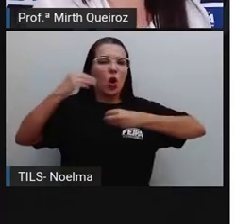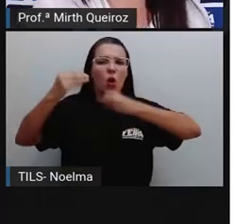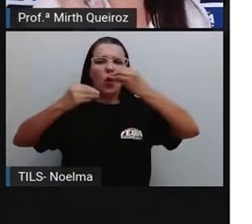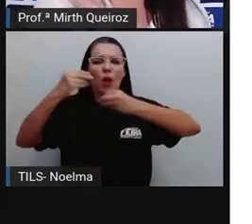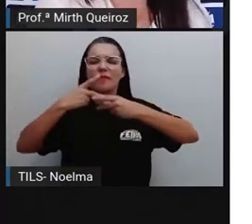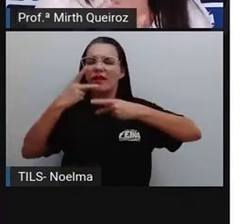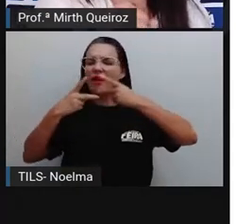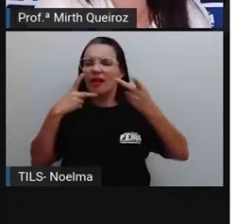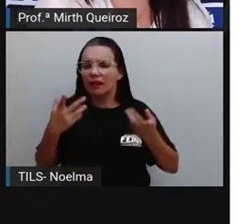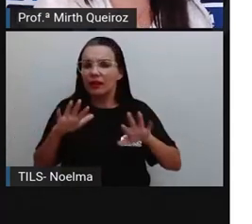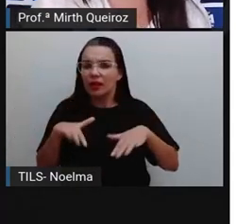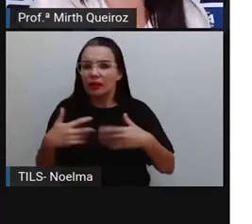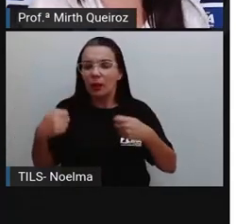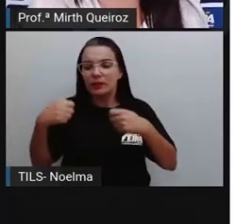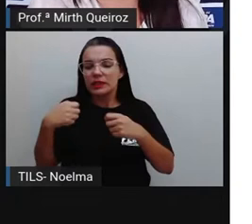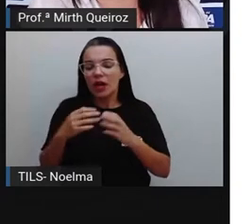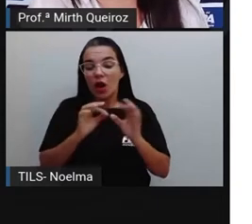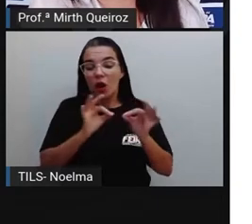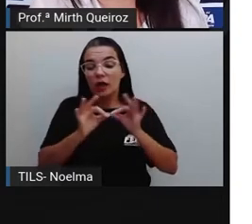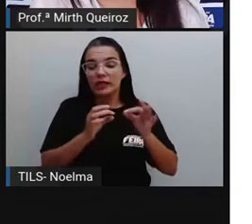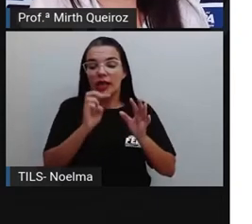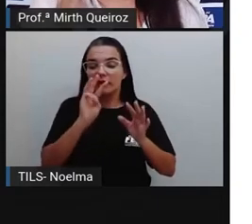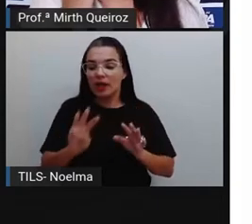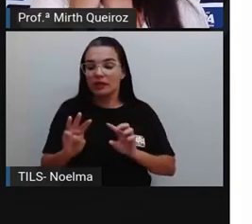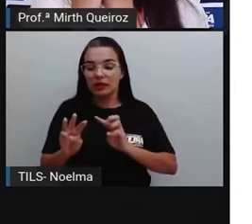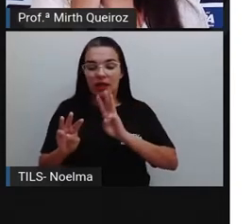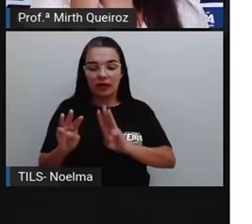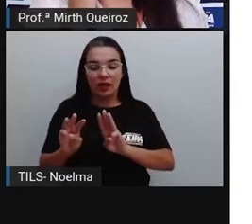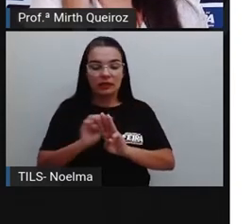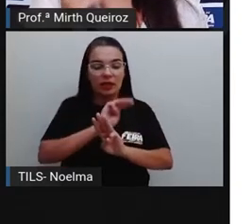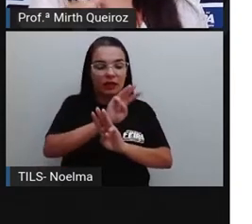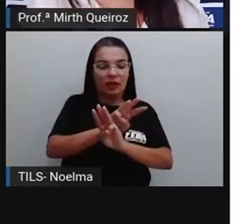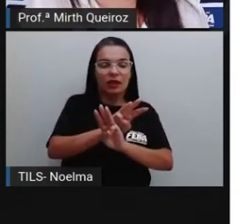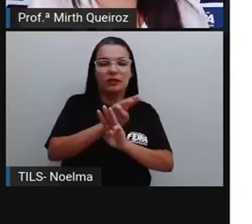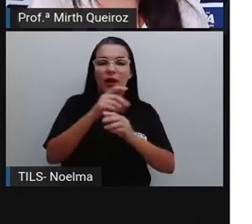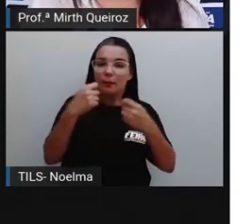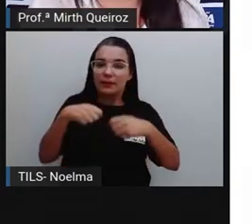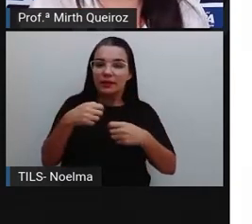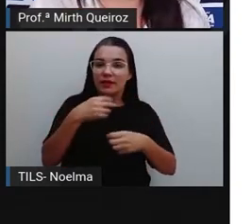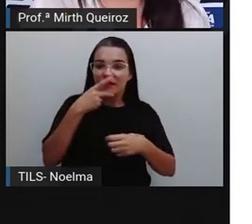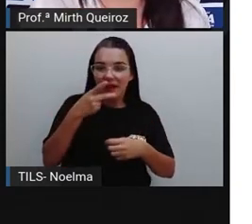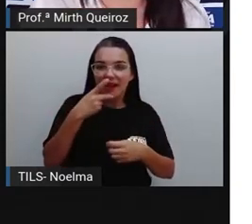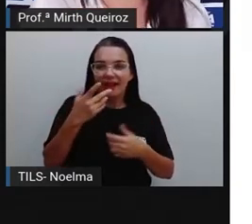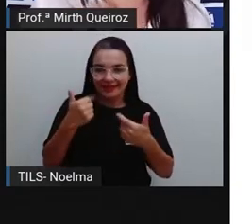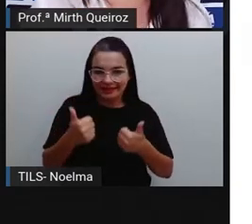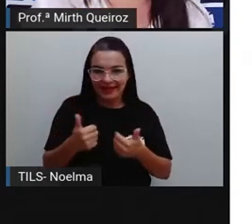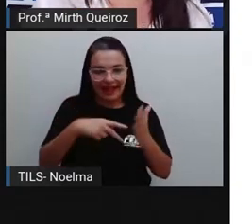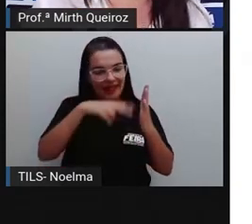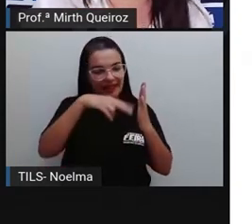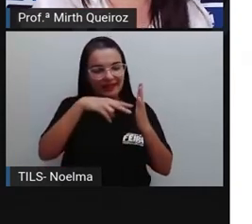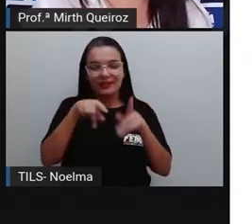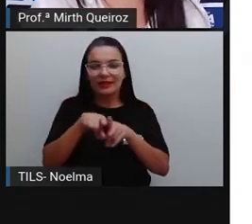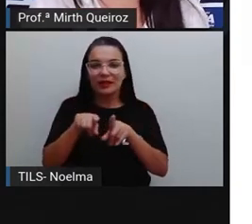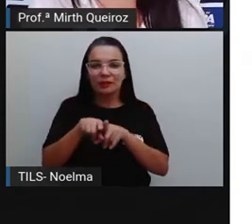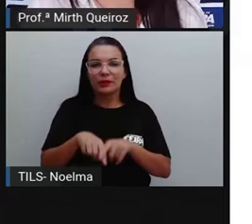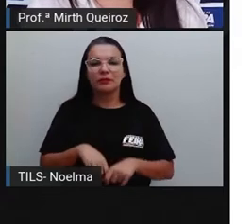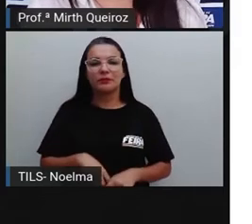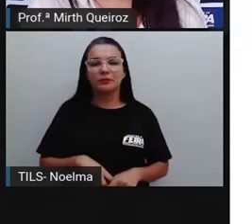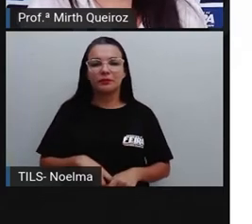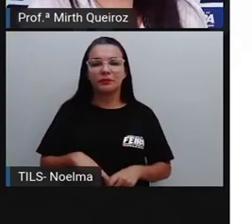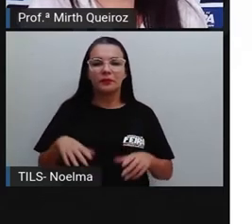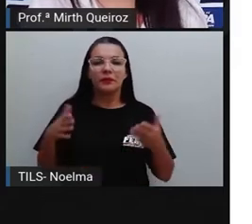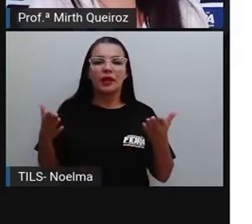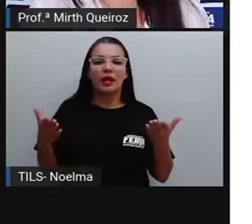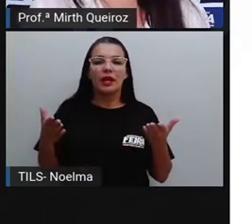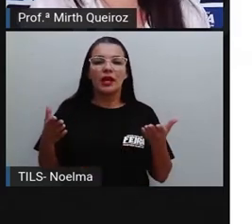geralmente, a gente organiza de três em três para ficar mais fácil, até mesmo, a nossa leitura. Na classe das unidades